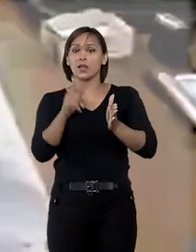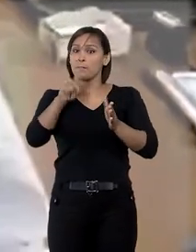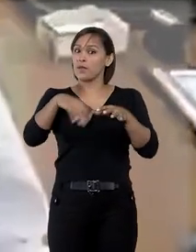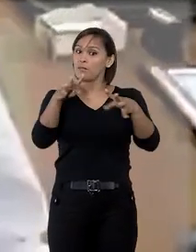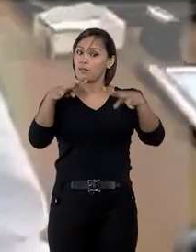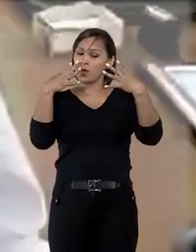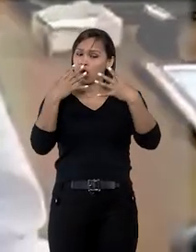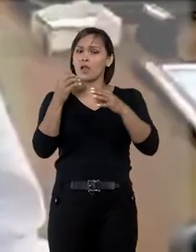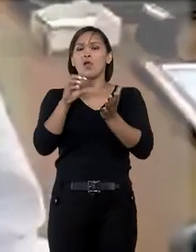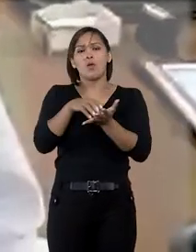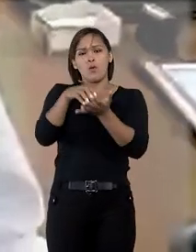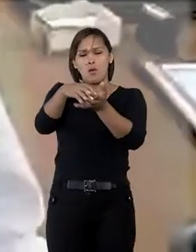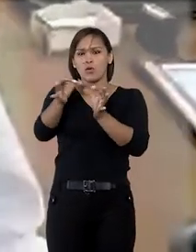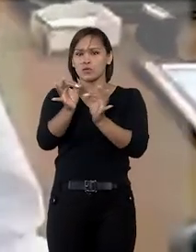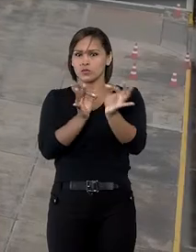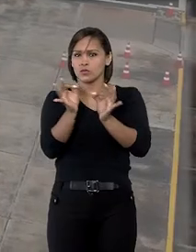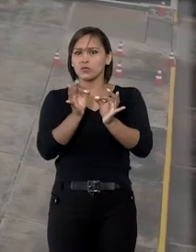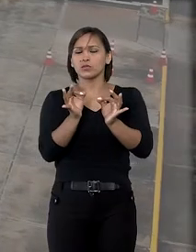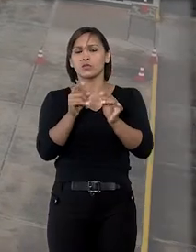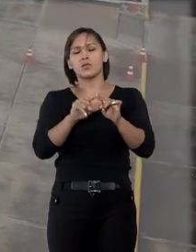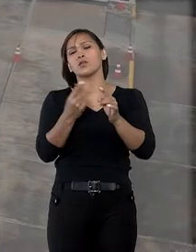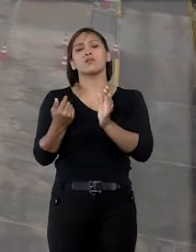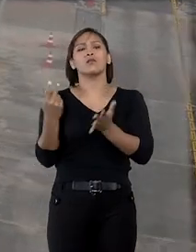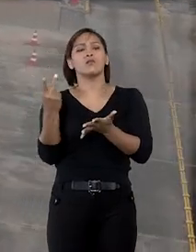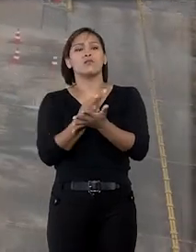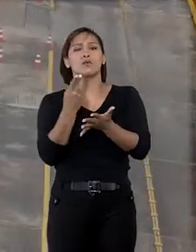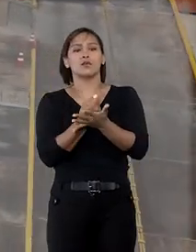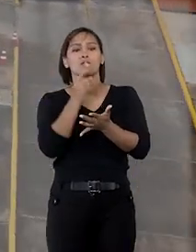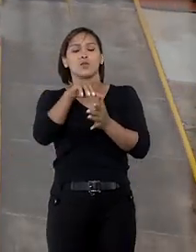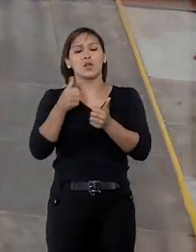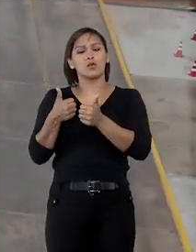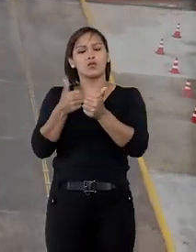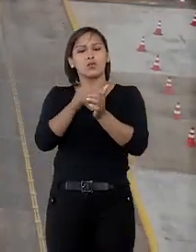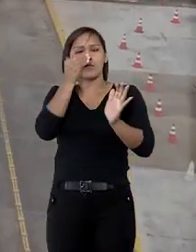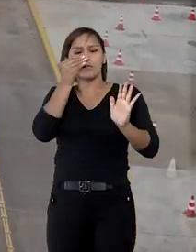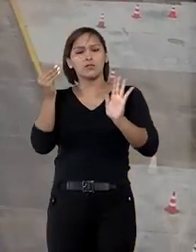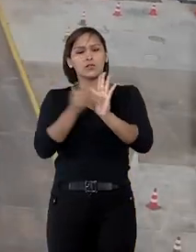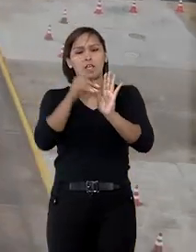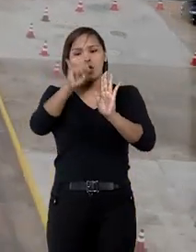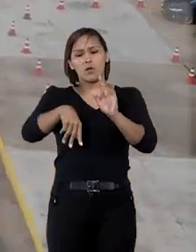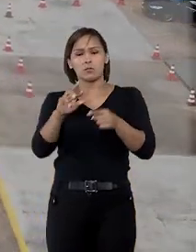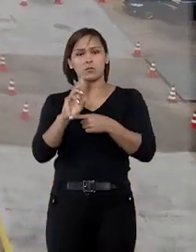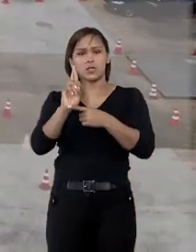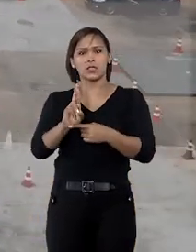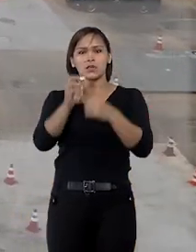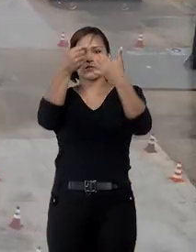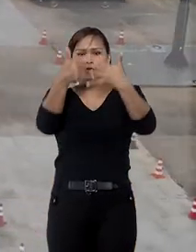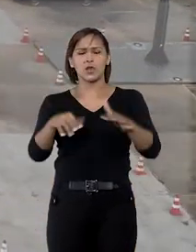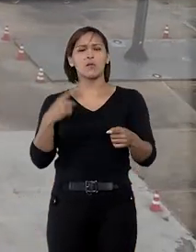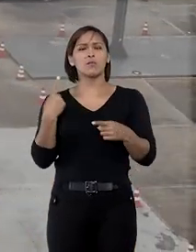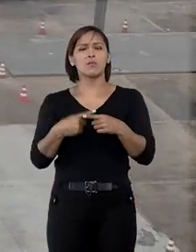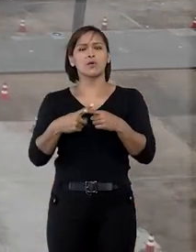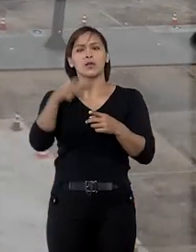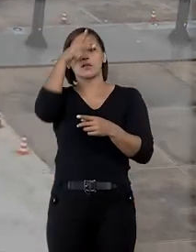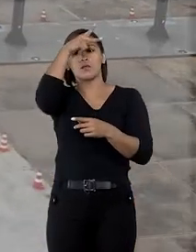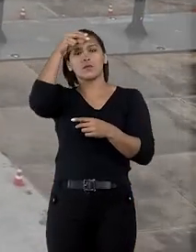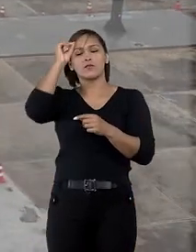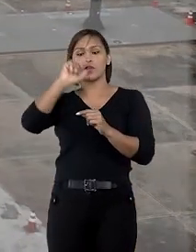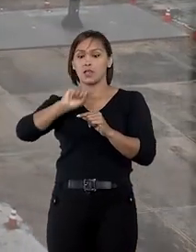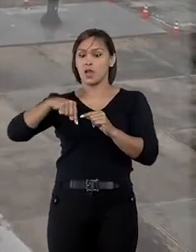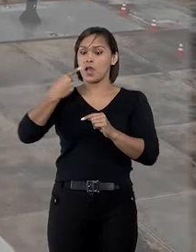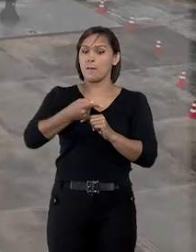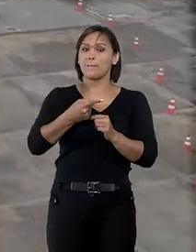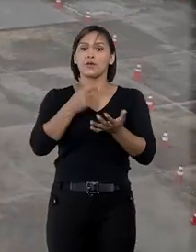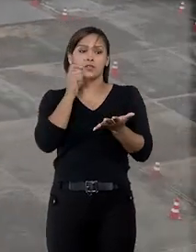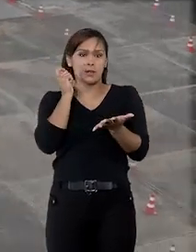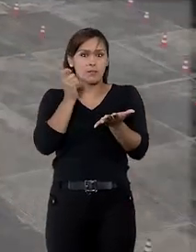alertado pelos órgãos de controle. O ato do ímprobo e a conduta doloza, de acordo com o ministro, ocorreram porque o prefeito, após ser